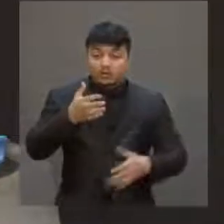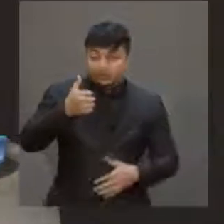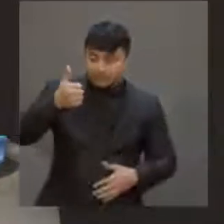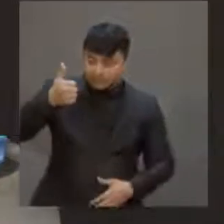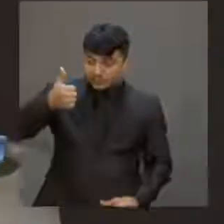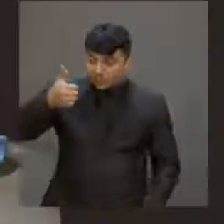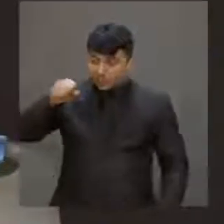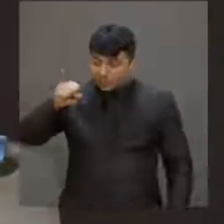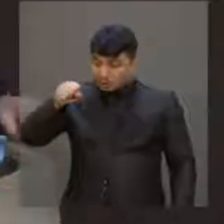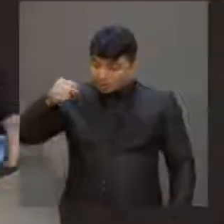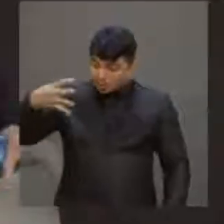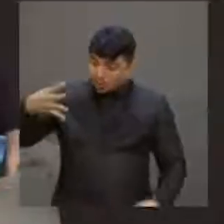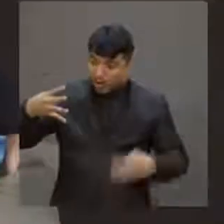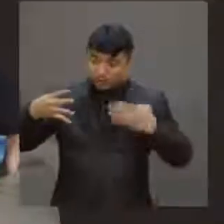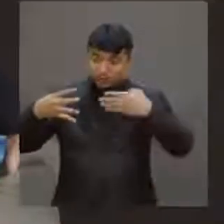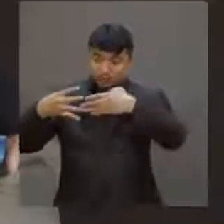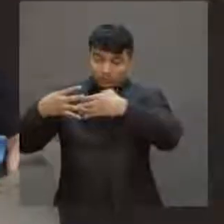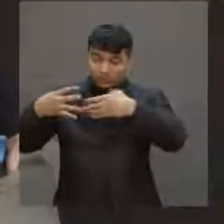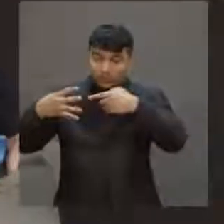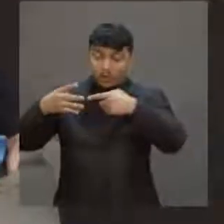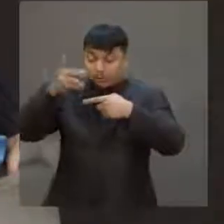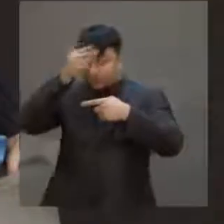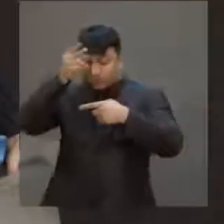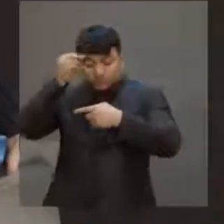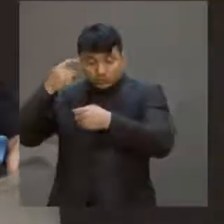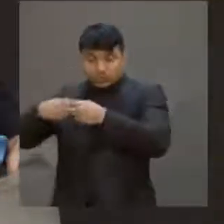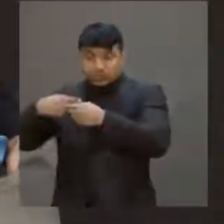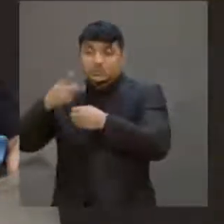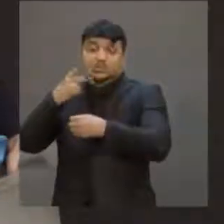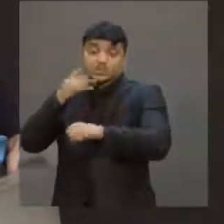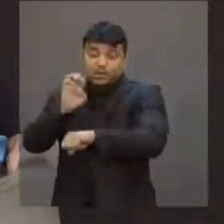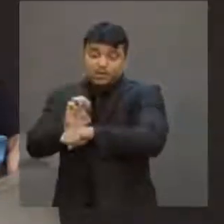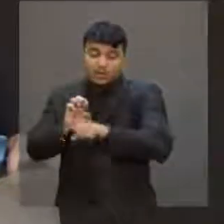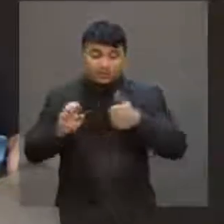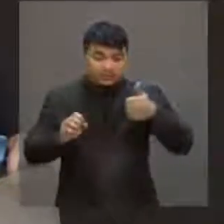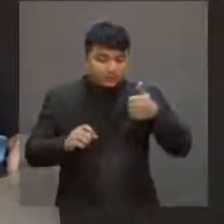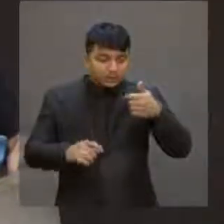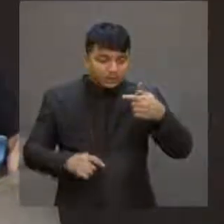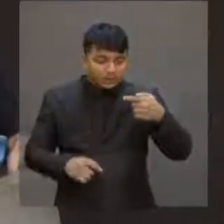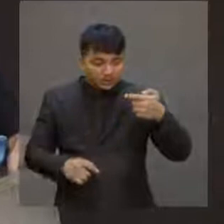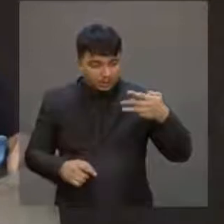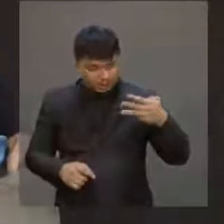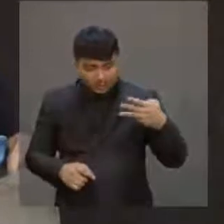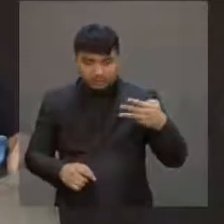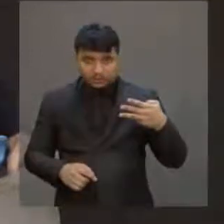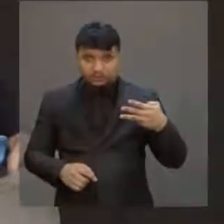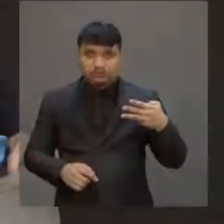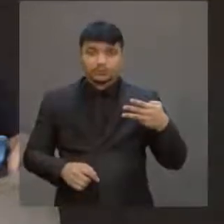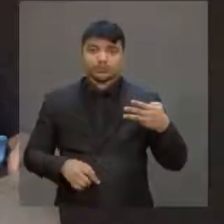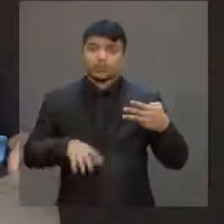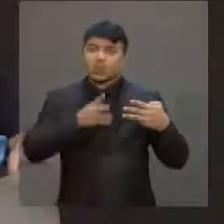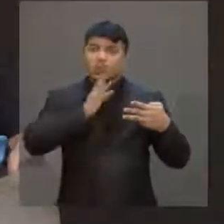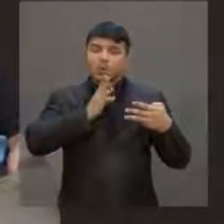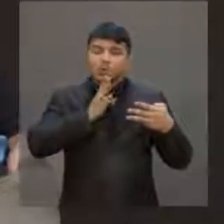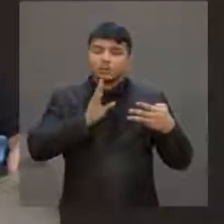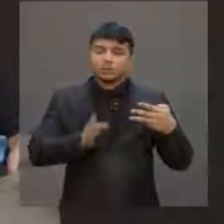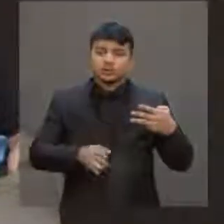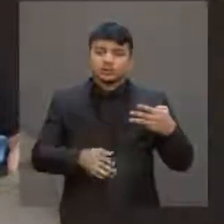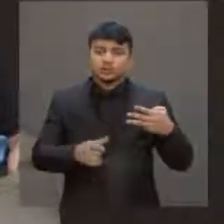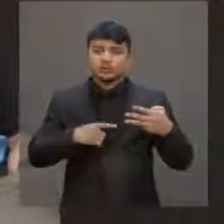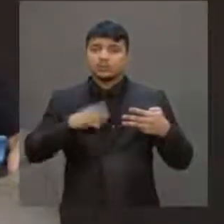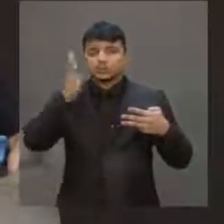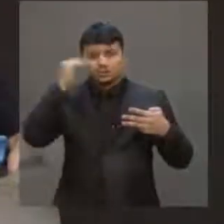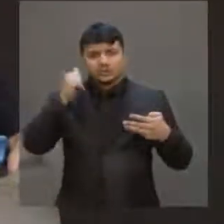184 municípios cearenses, 173, e eu sei que todo mundo que me ouvindo tem um pé no interior, e